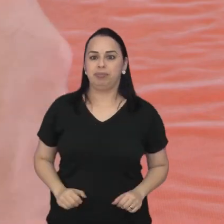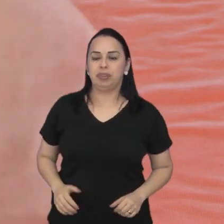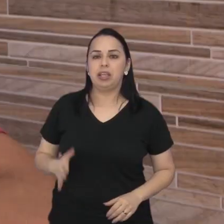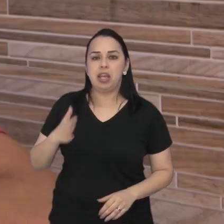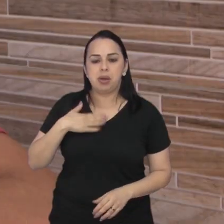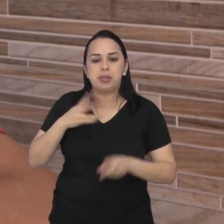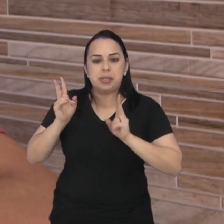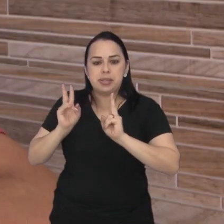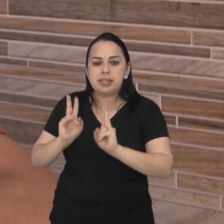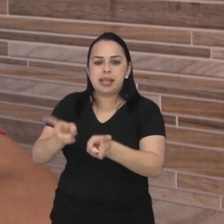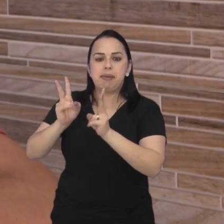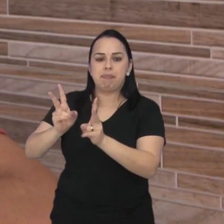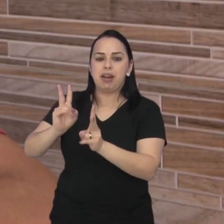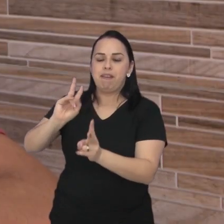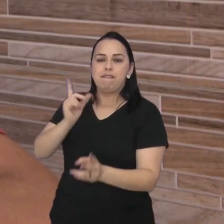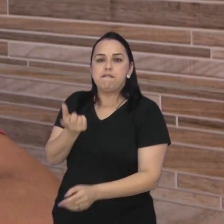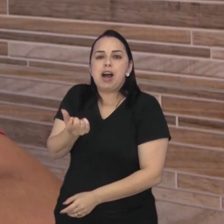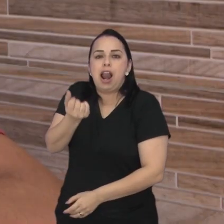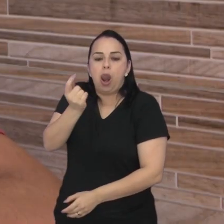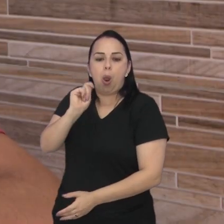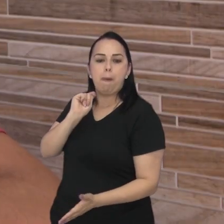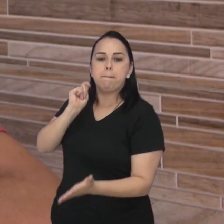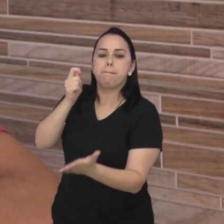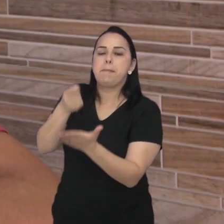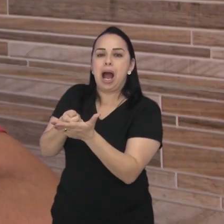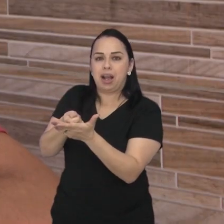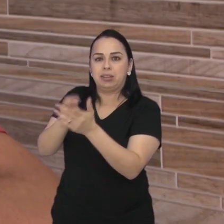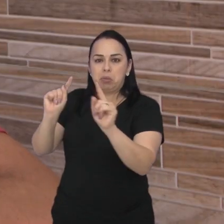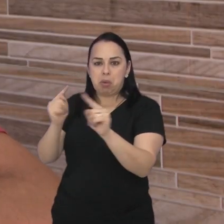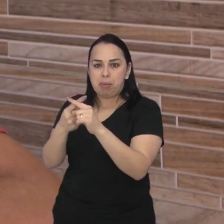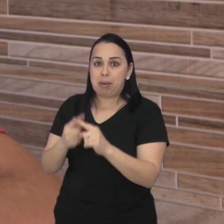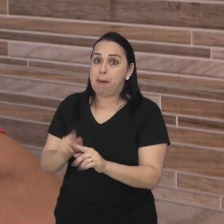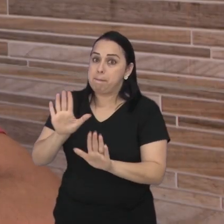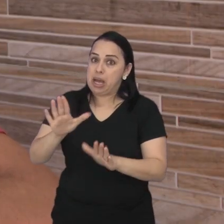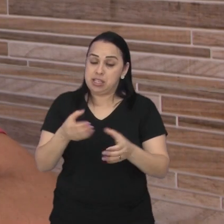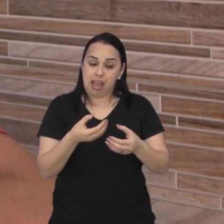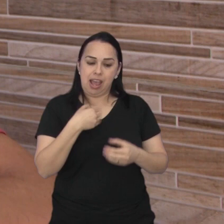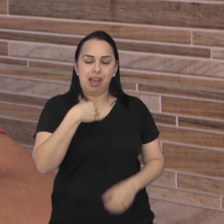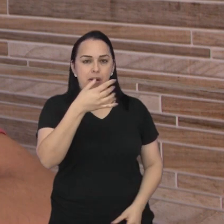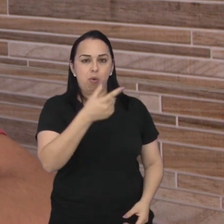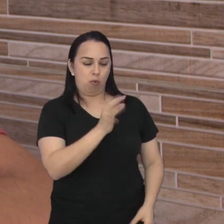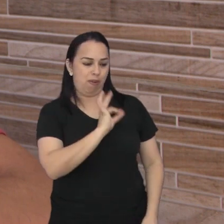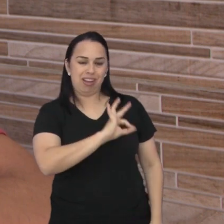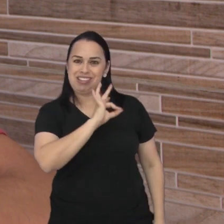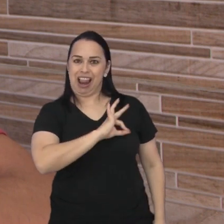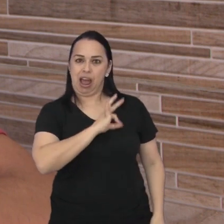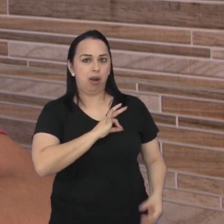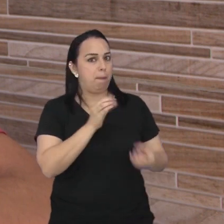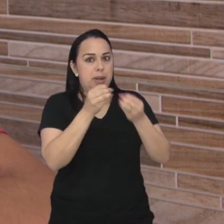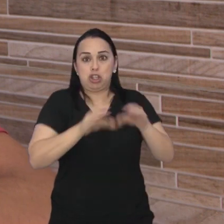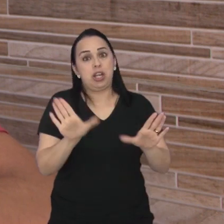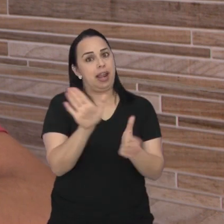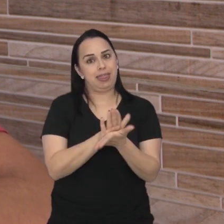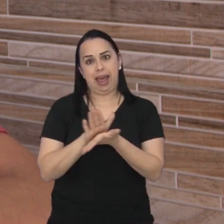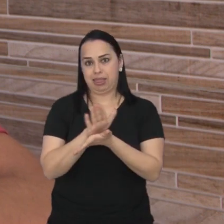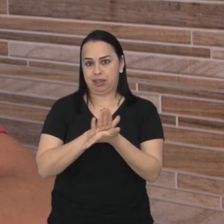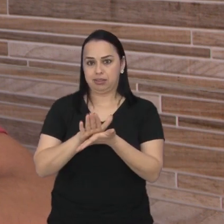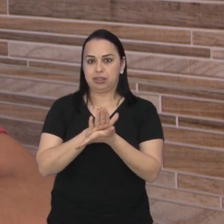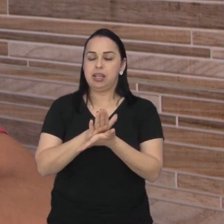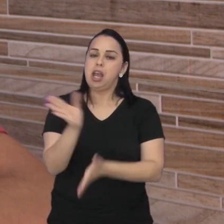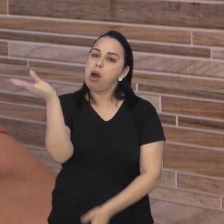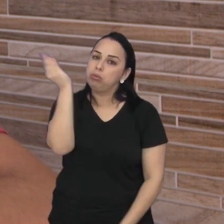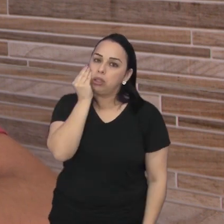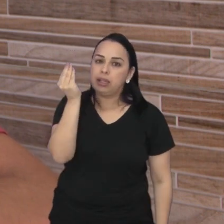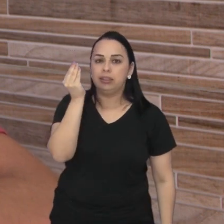apostas. Eu faço aposta com responsabilidade, sem prejudicar meu financeiro no final do mês. Eu